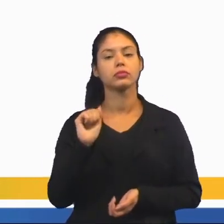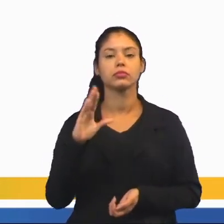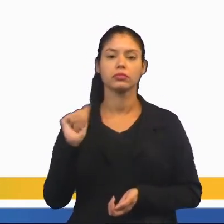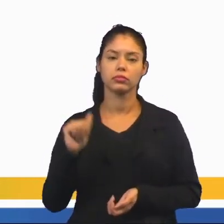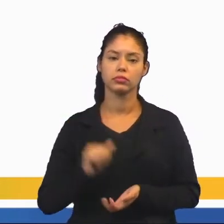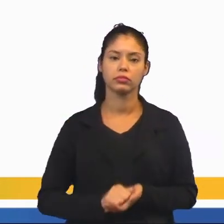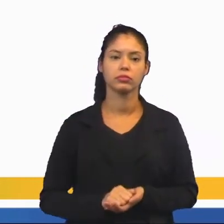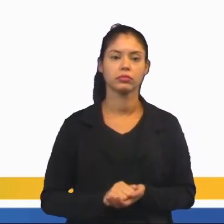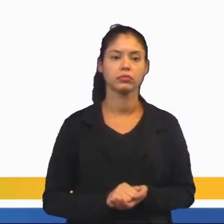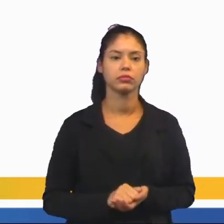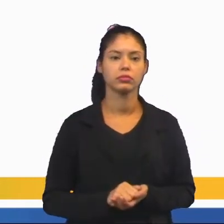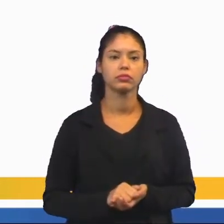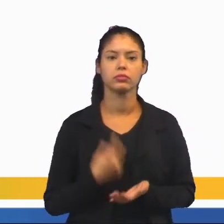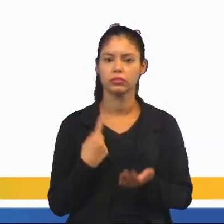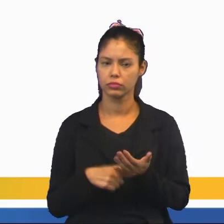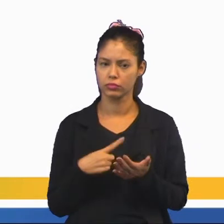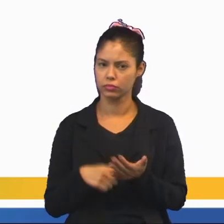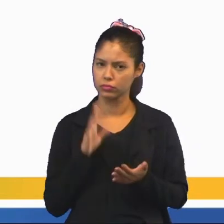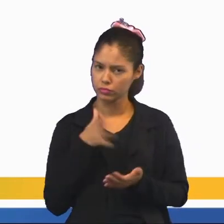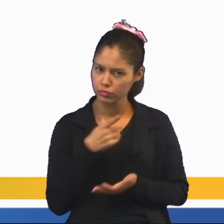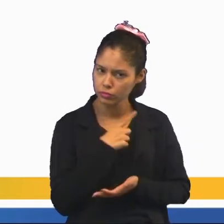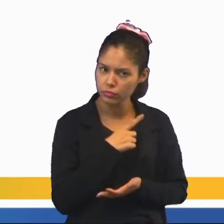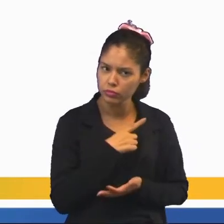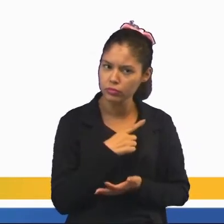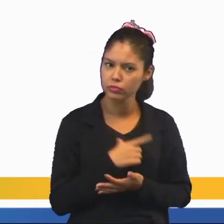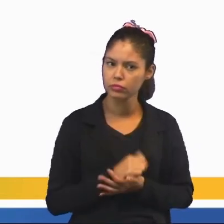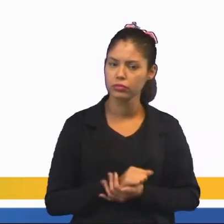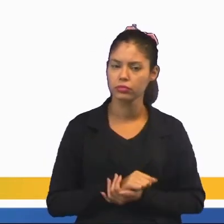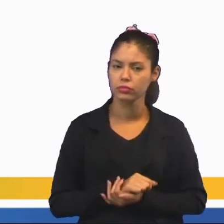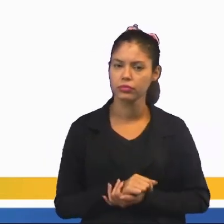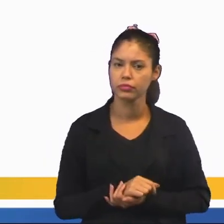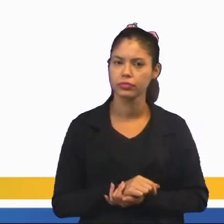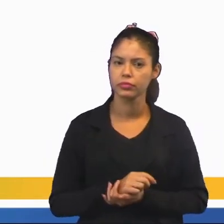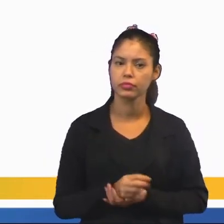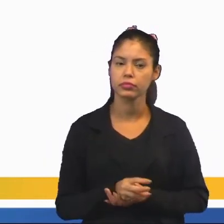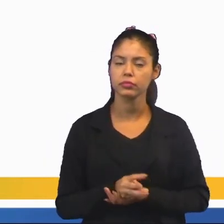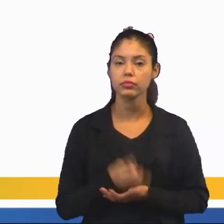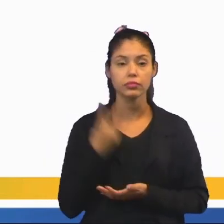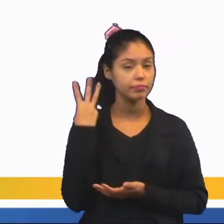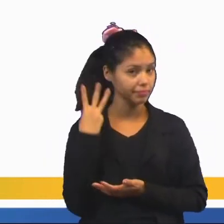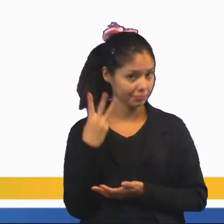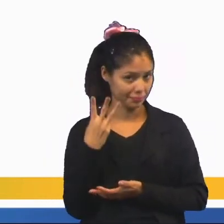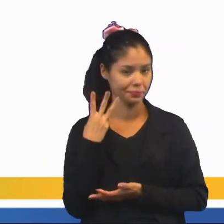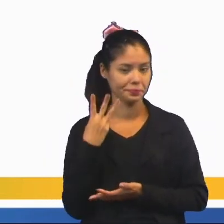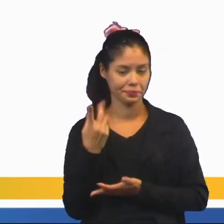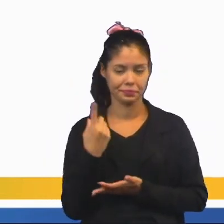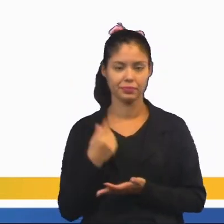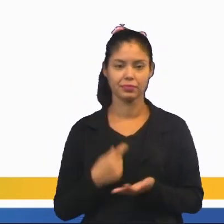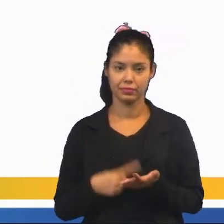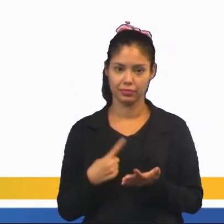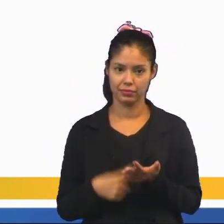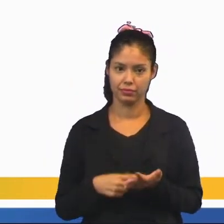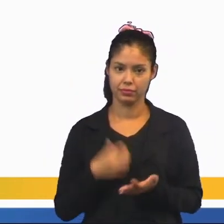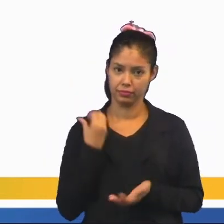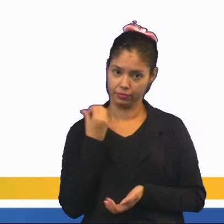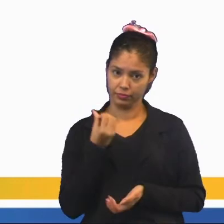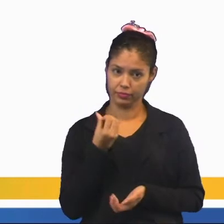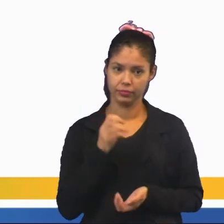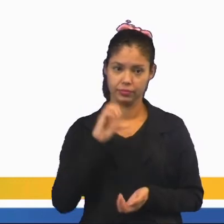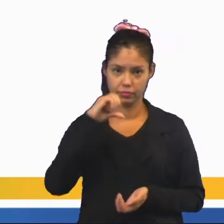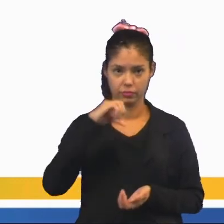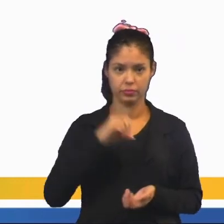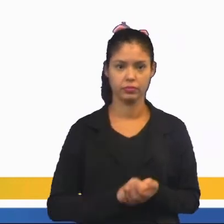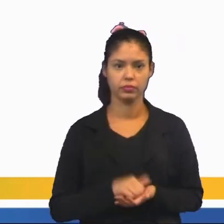coroa, mais cara. Quantas combinações nós já temos aí? Nós já temos aí 3, 6, 9.